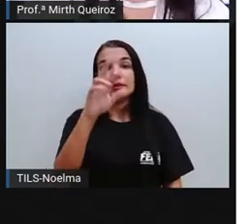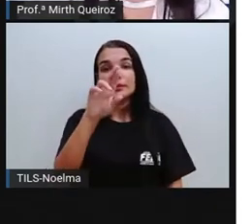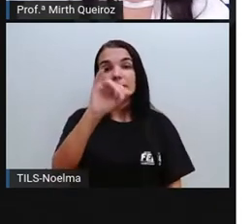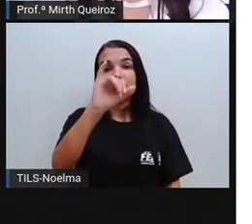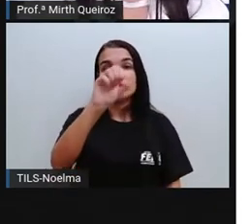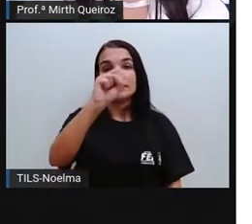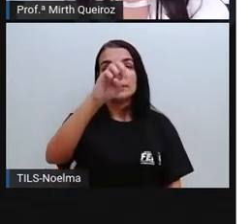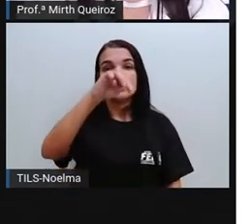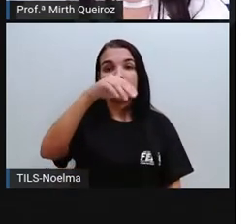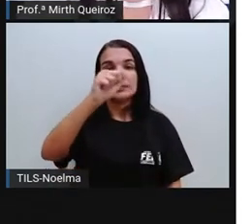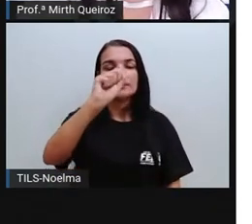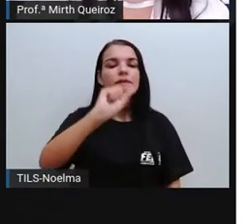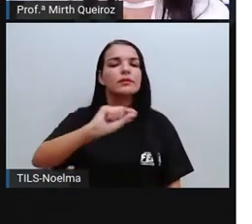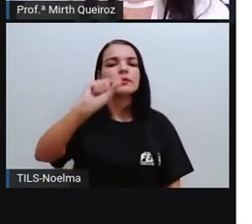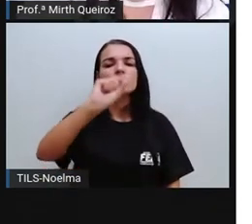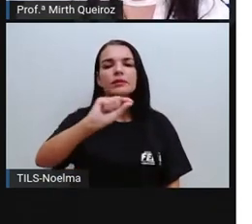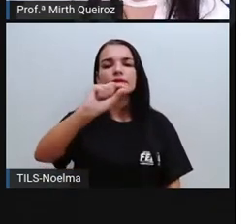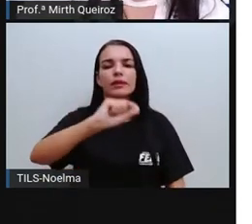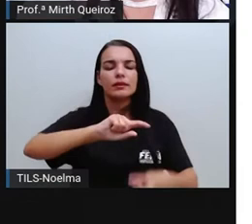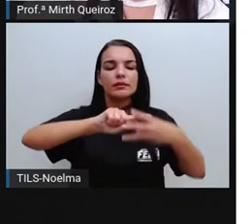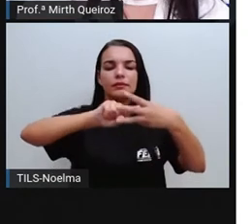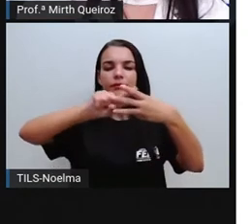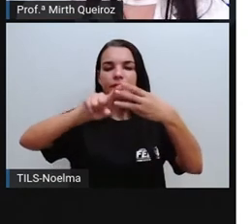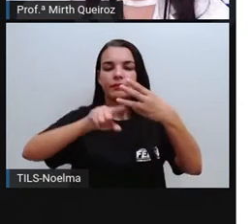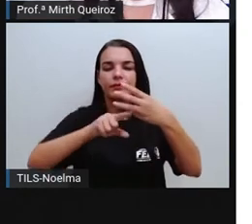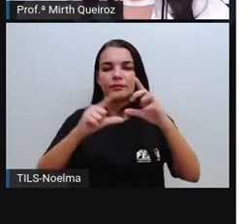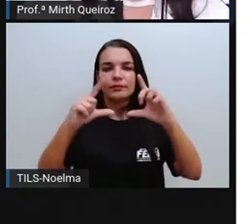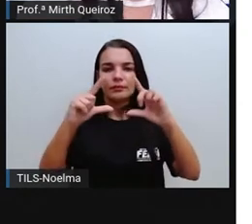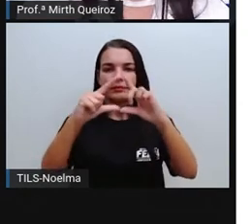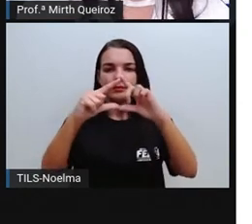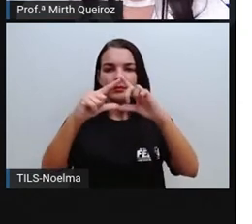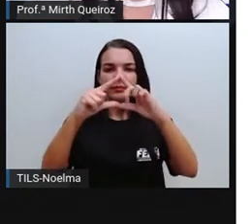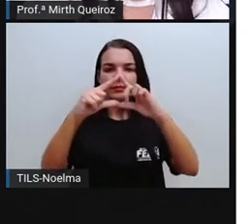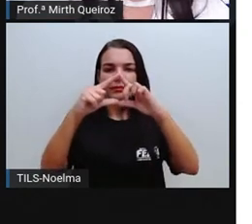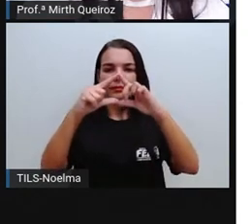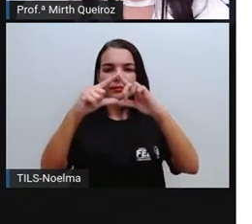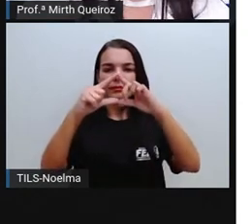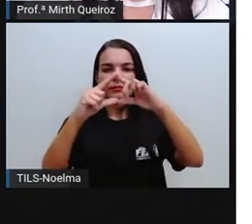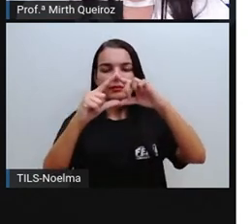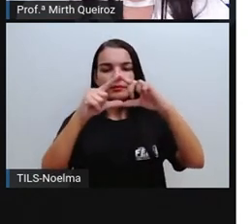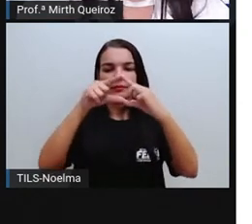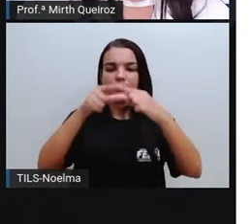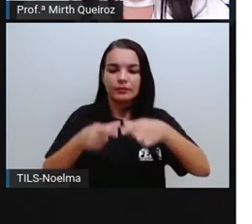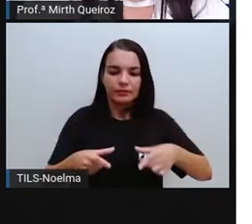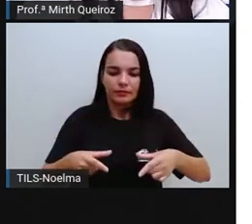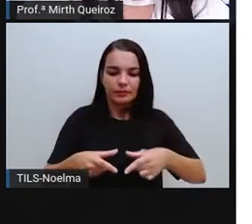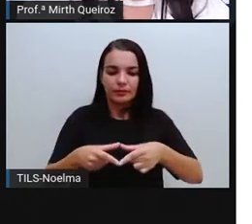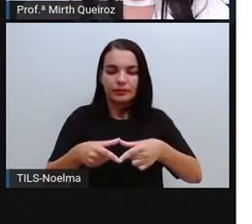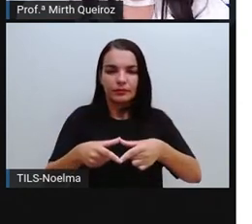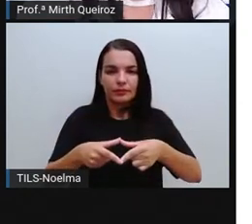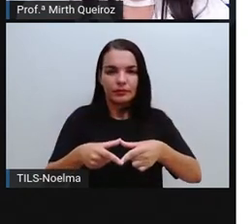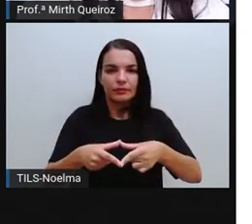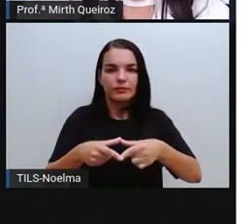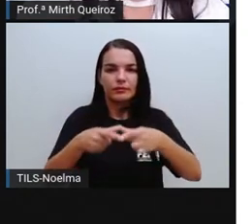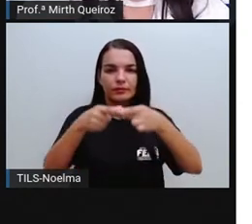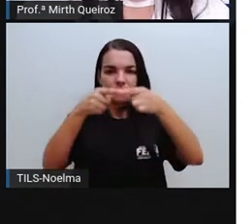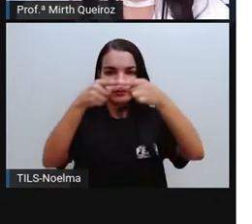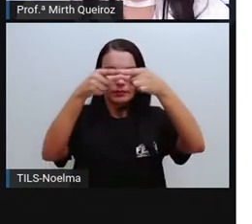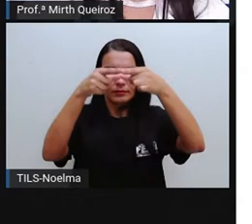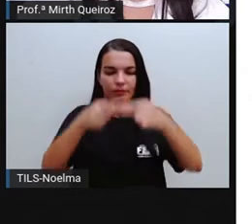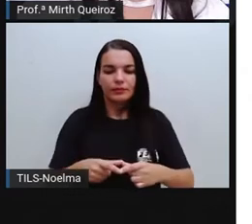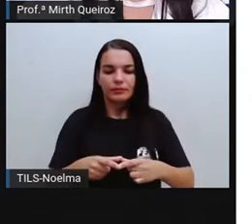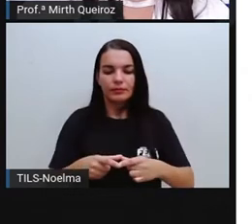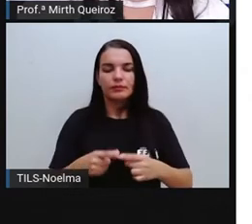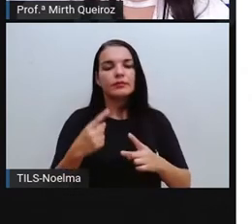que é prisma triangular? O prisma é formado por retângulos. E a base desse prisma é triangular.